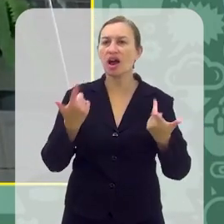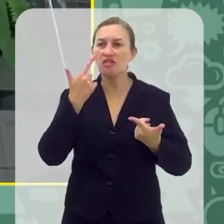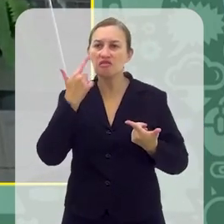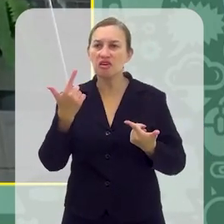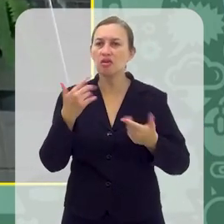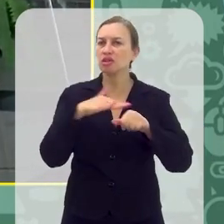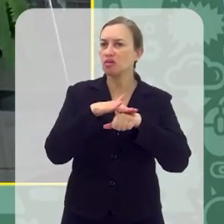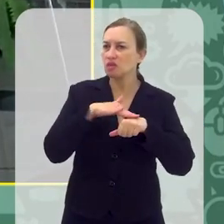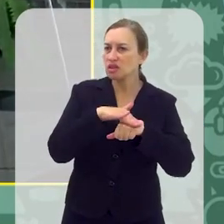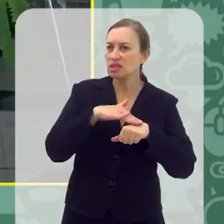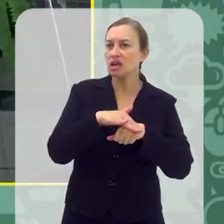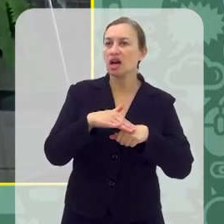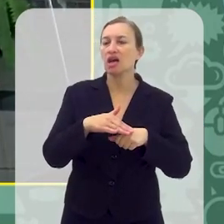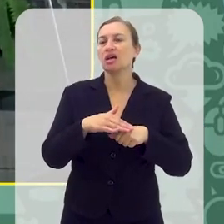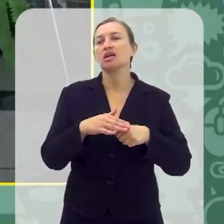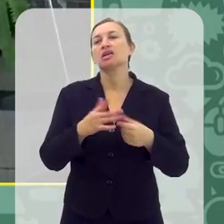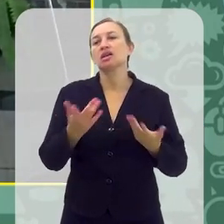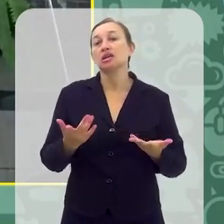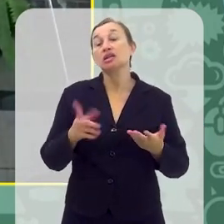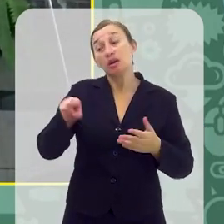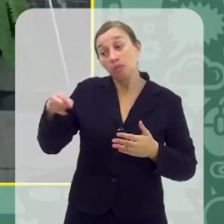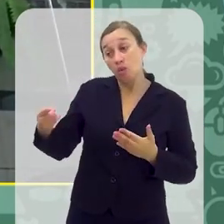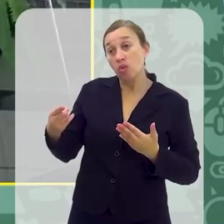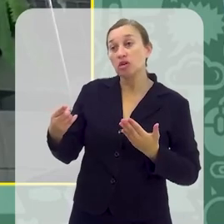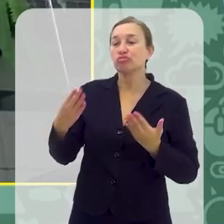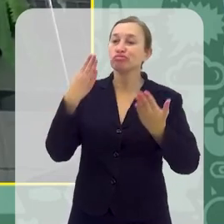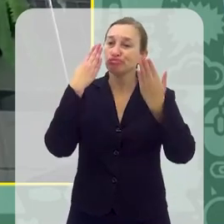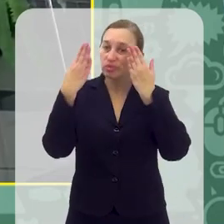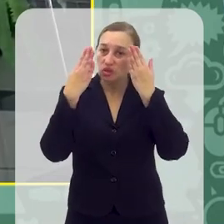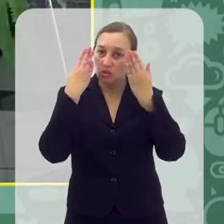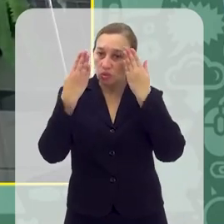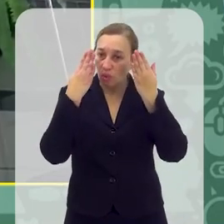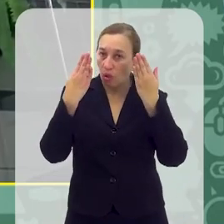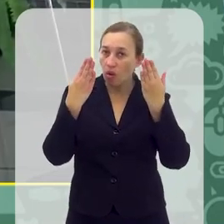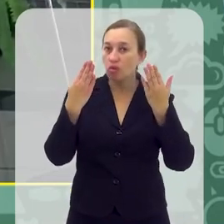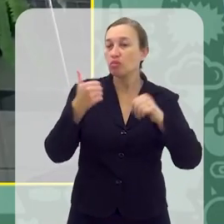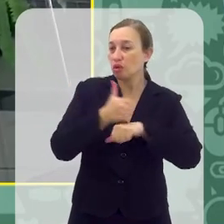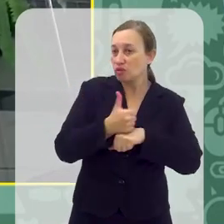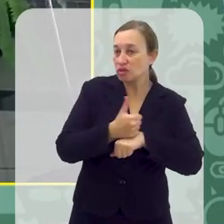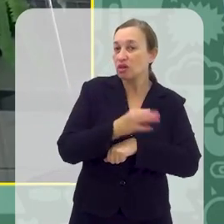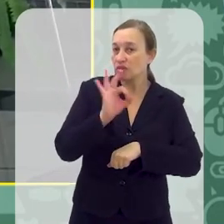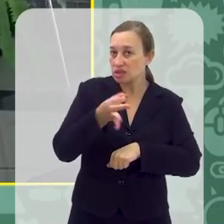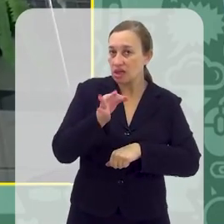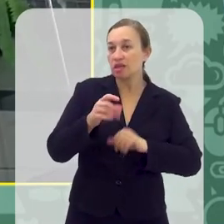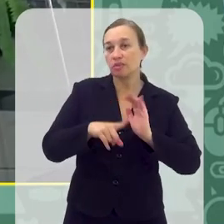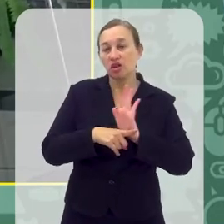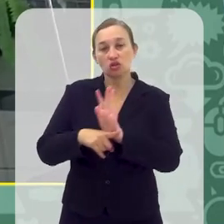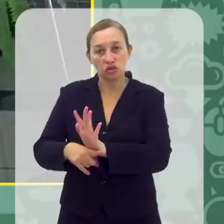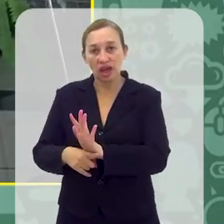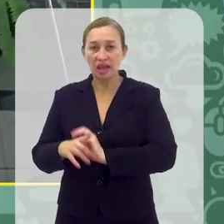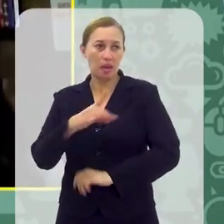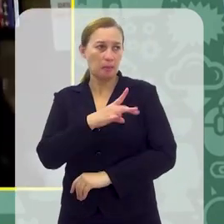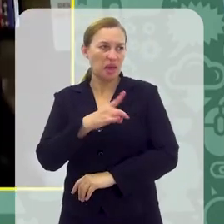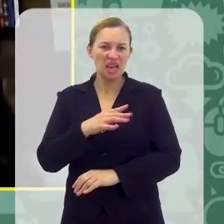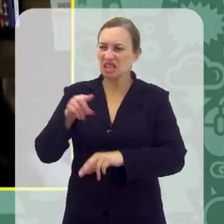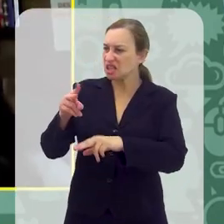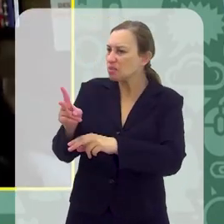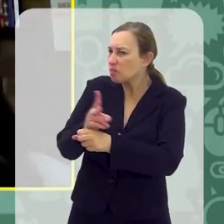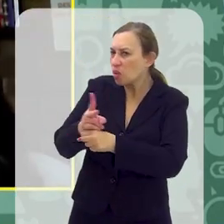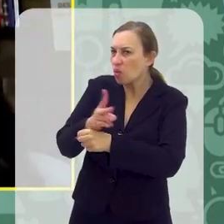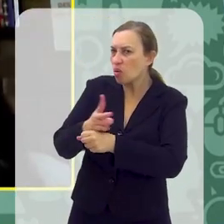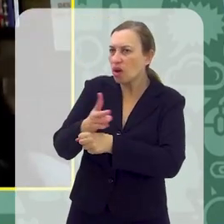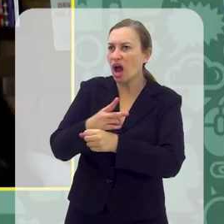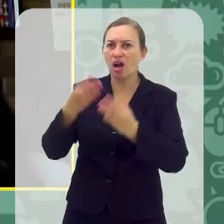disso. E, logicamente, buscar uma ajuda especializada, quando for o caso, não deve nunca ser um tabu, a gente não deve ter medo de procurar os